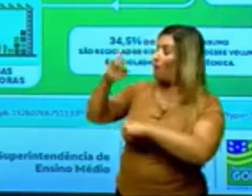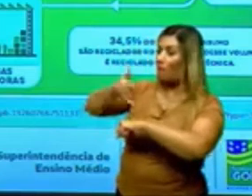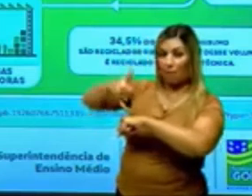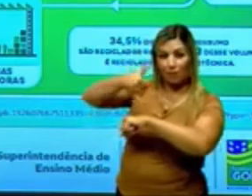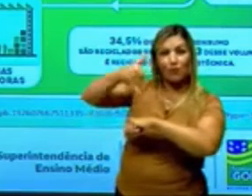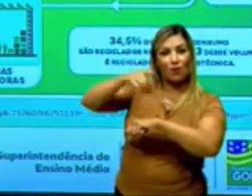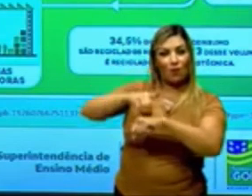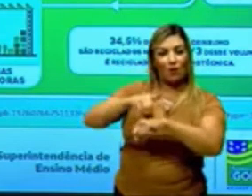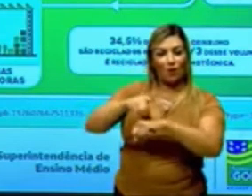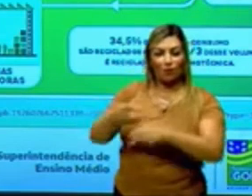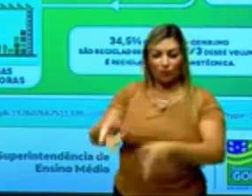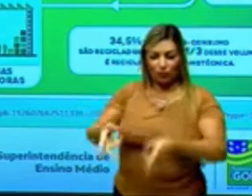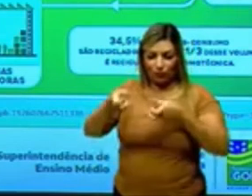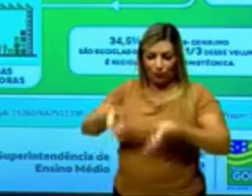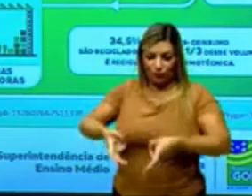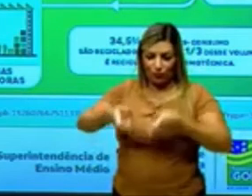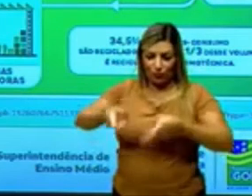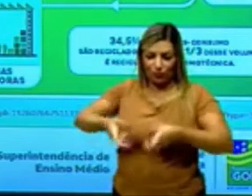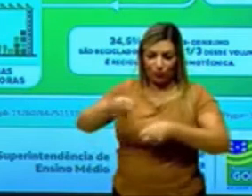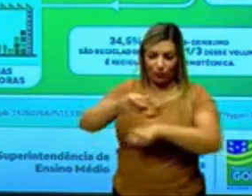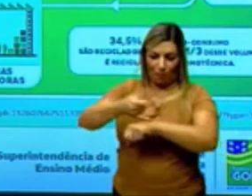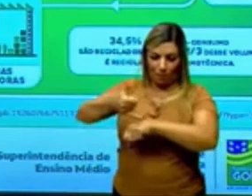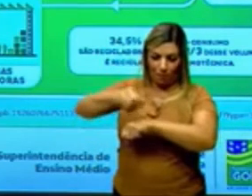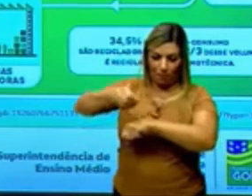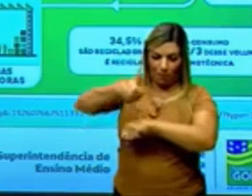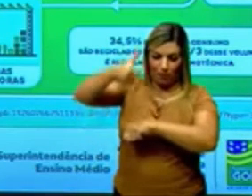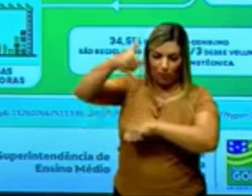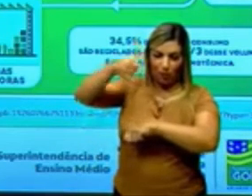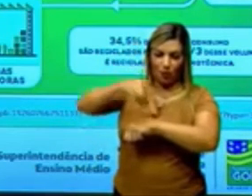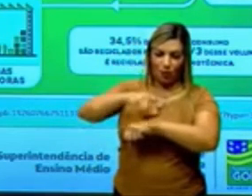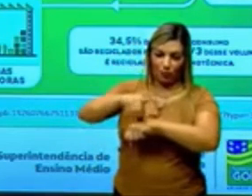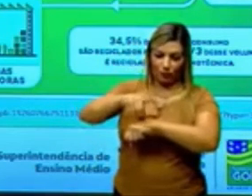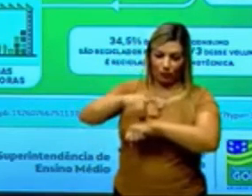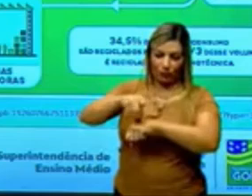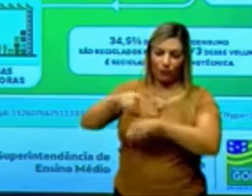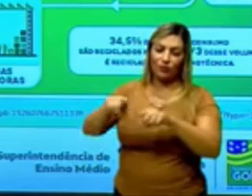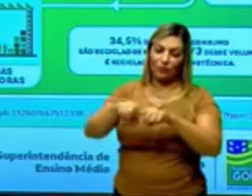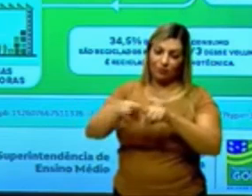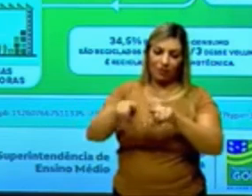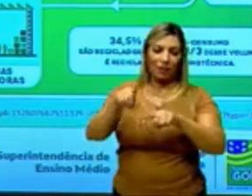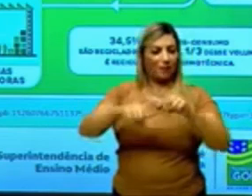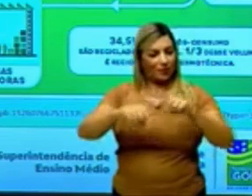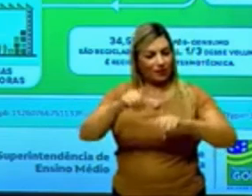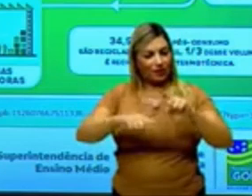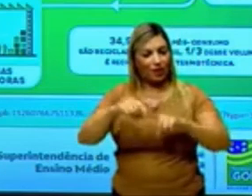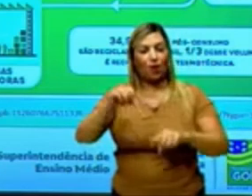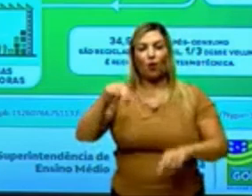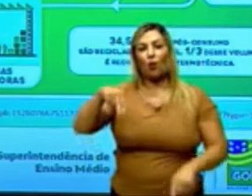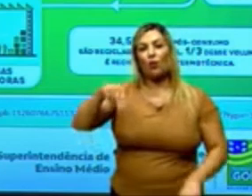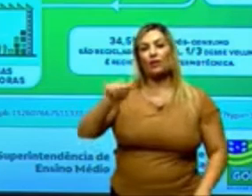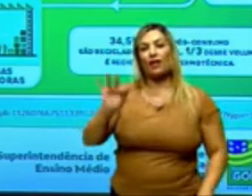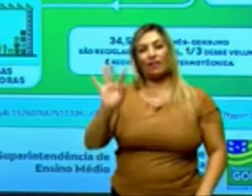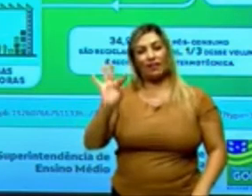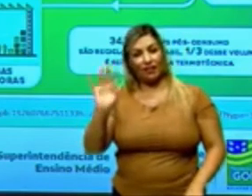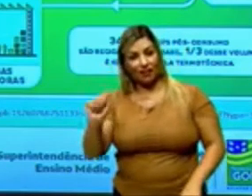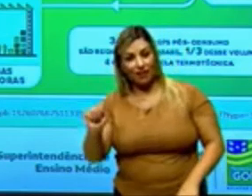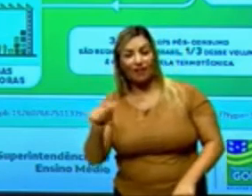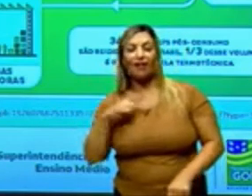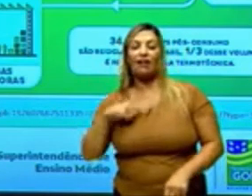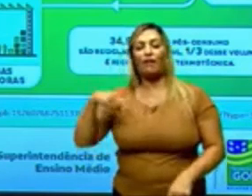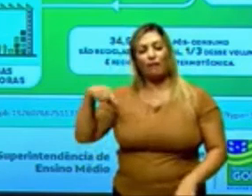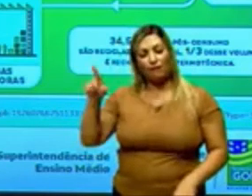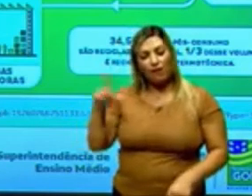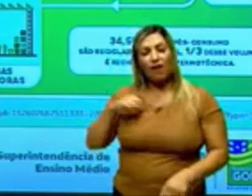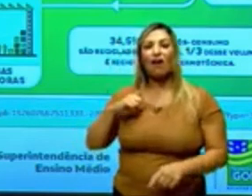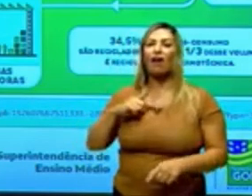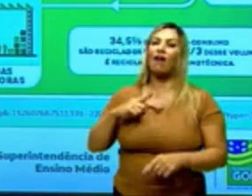tenho a extração do petróleo, do petróleo eu tenho um submaterial lá chamado nafta, a nafta, então, vai para as centrais de